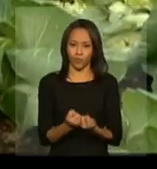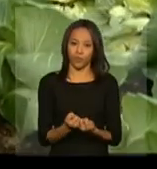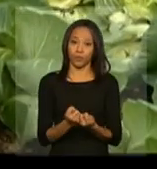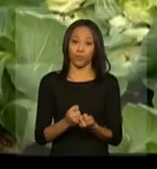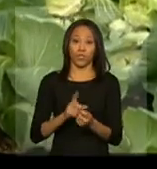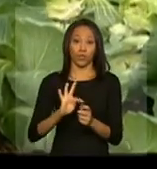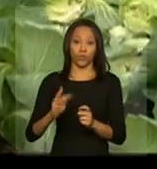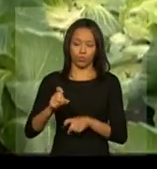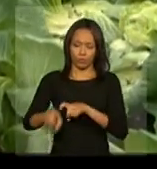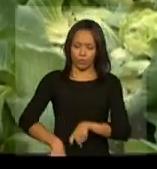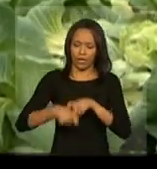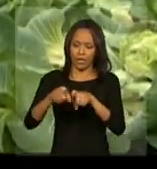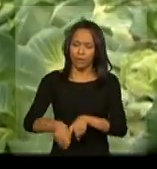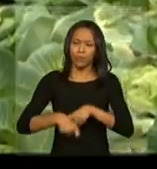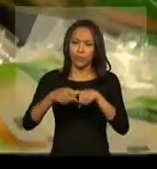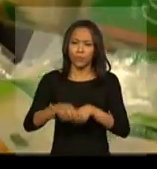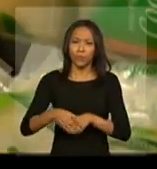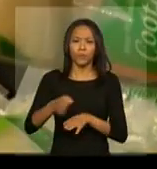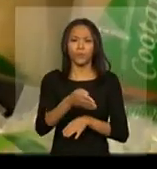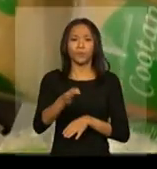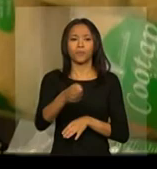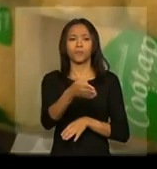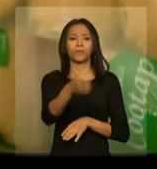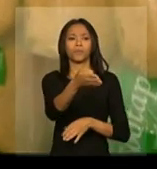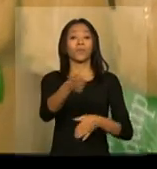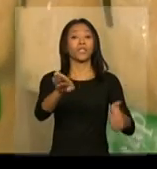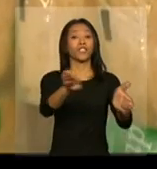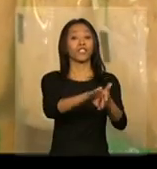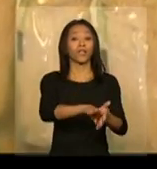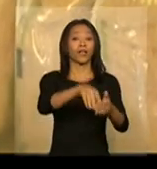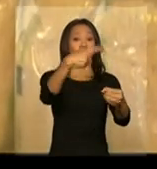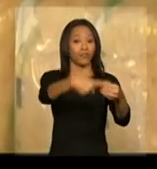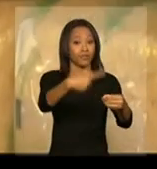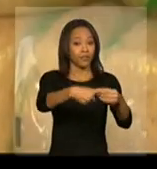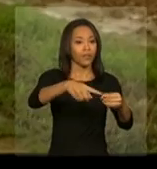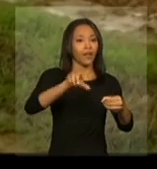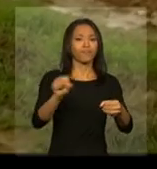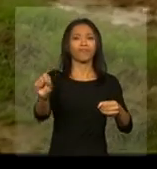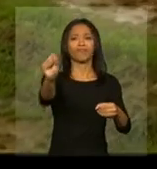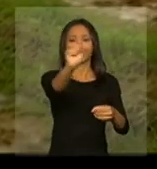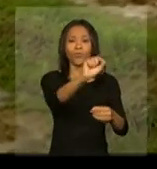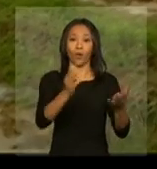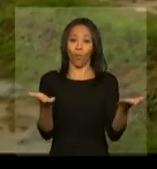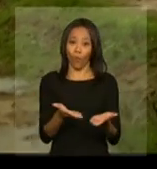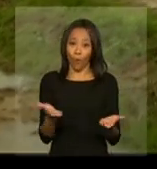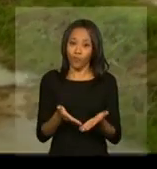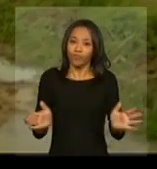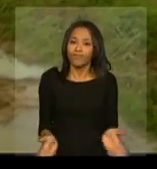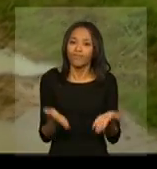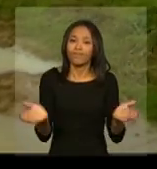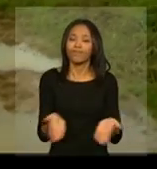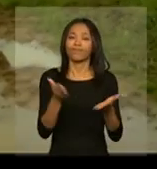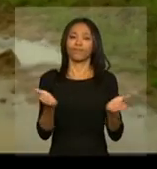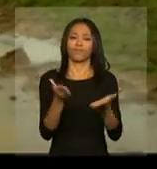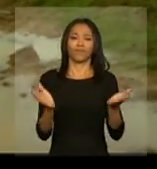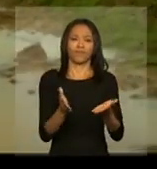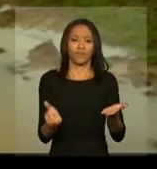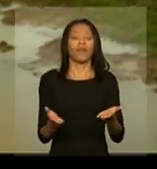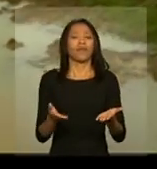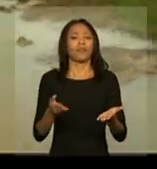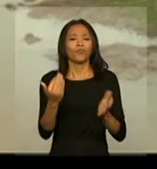dos canteiros da agricultura familiar até chegar à mesa dos brasileiros, hoje recebe o incentivo do Programa de